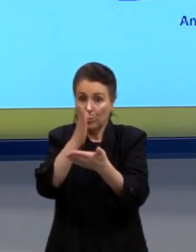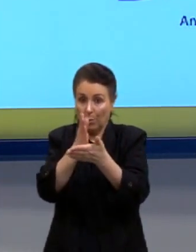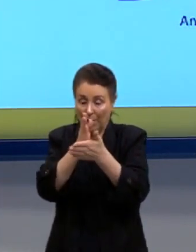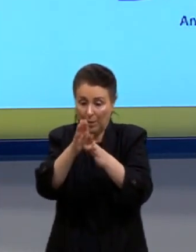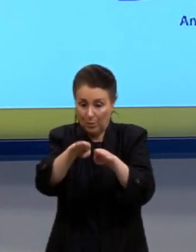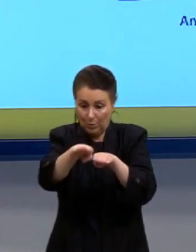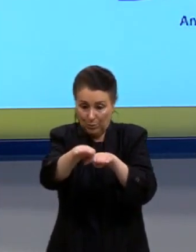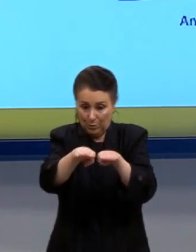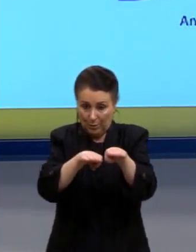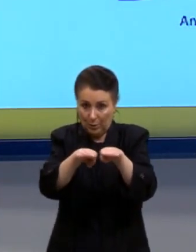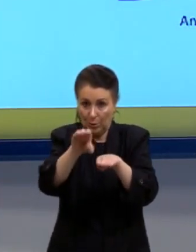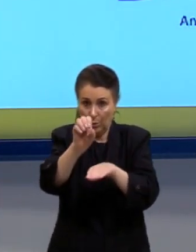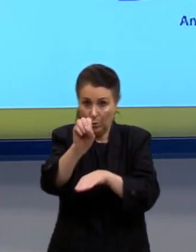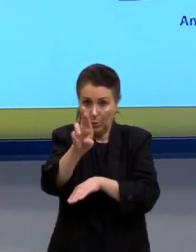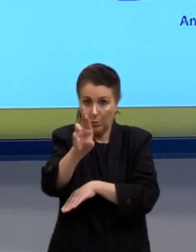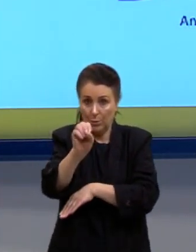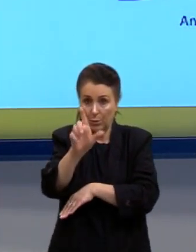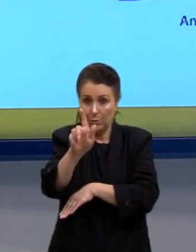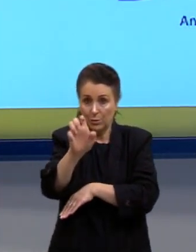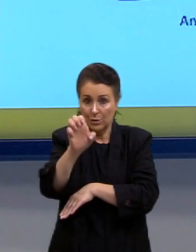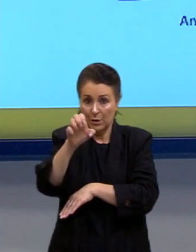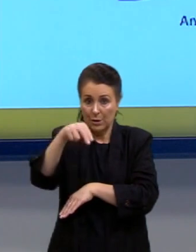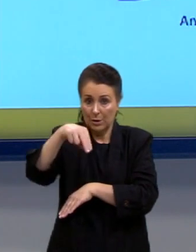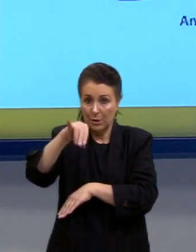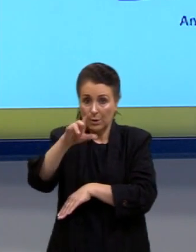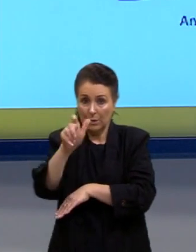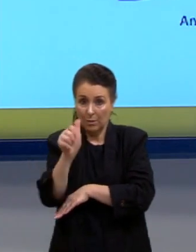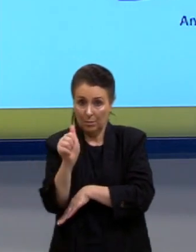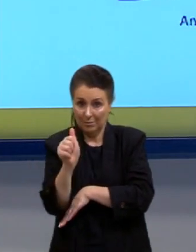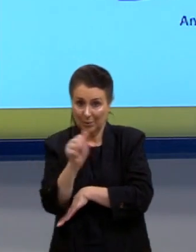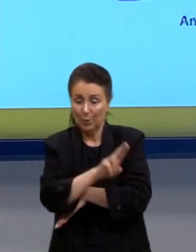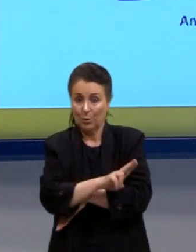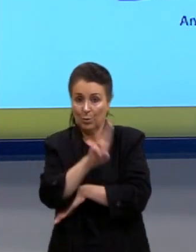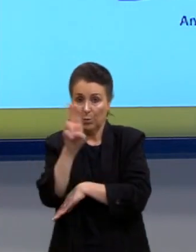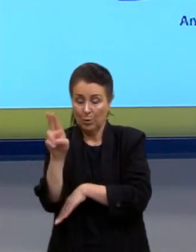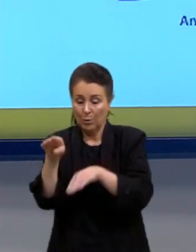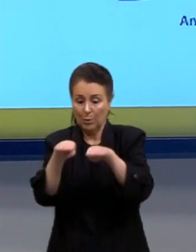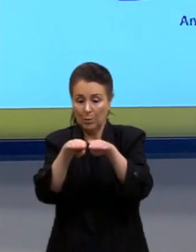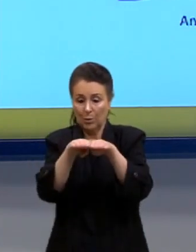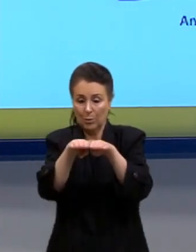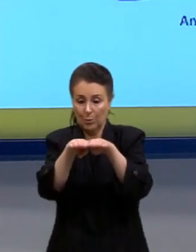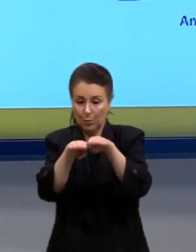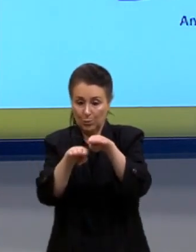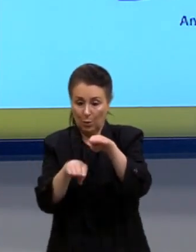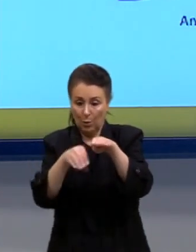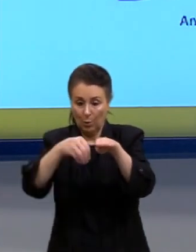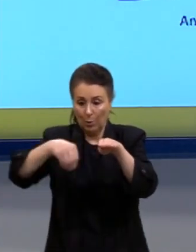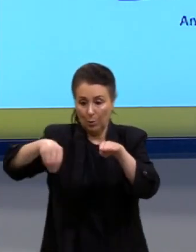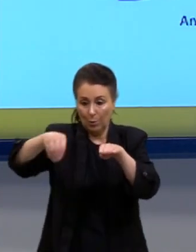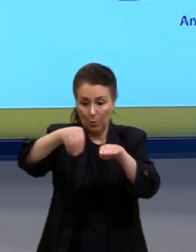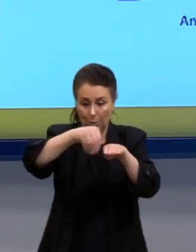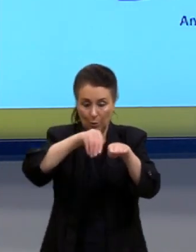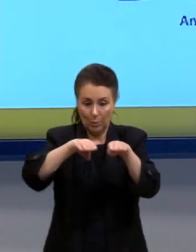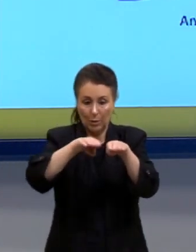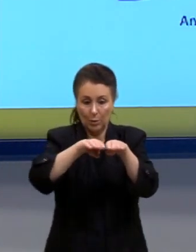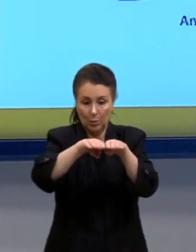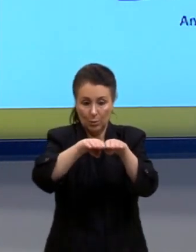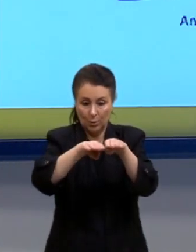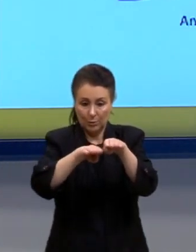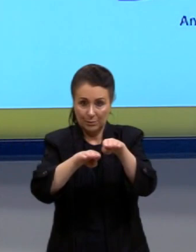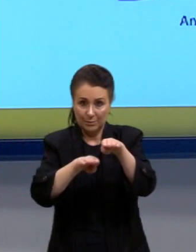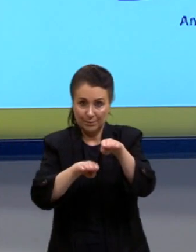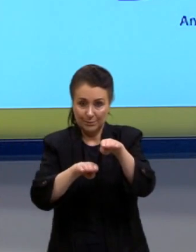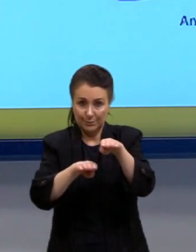parte orogênica. Para vocês terem uma ideia, vai rebaixar o solo naquele local onde está ocorrendo.